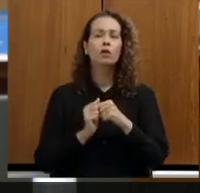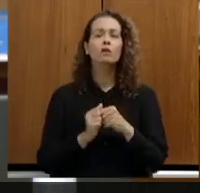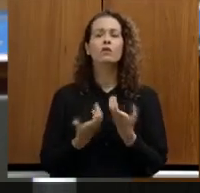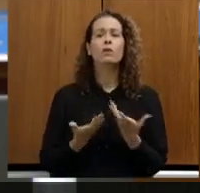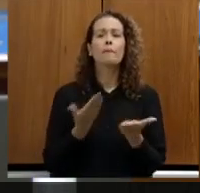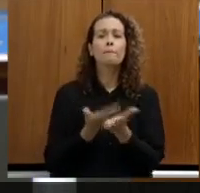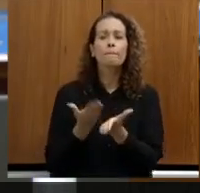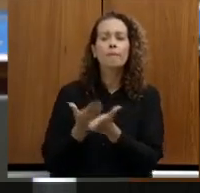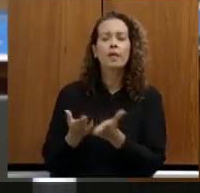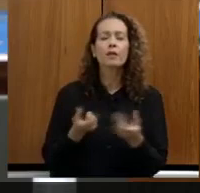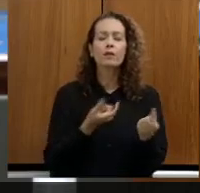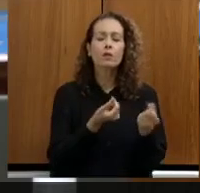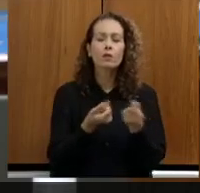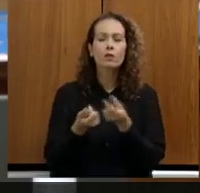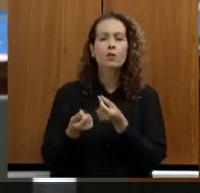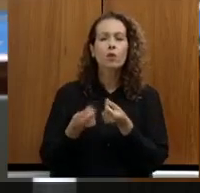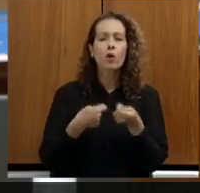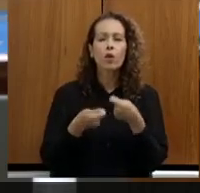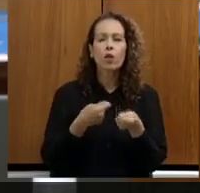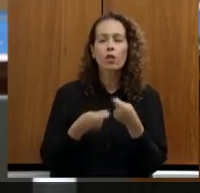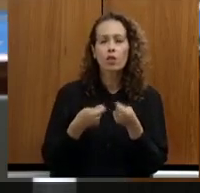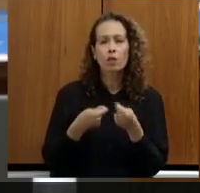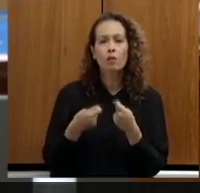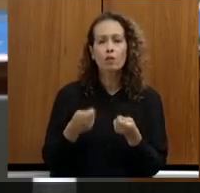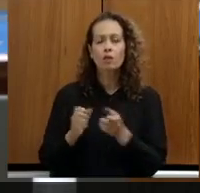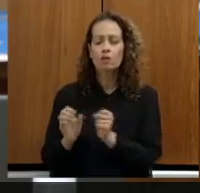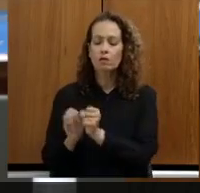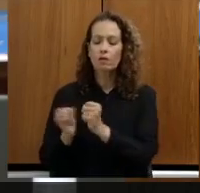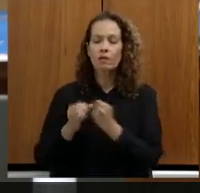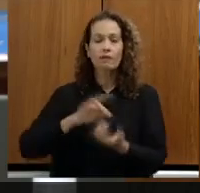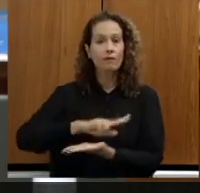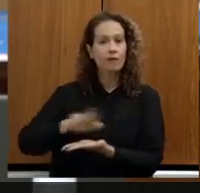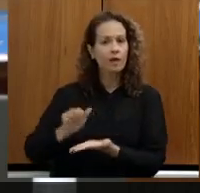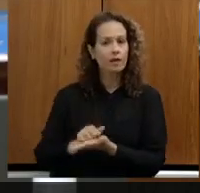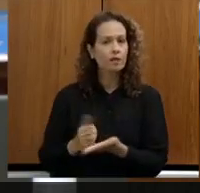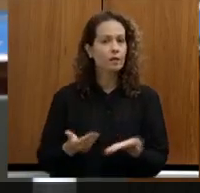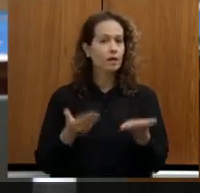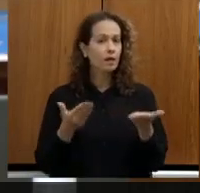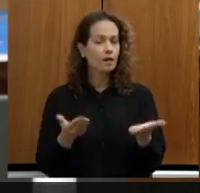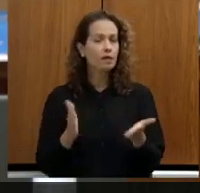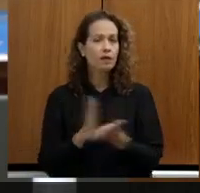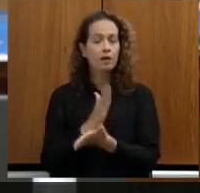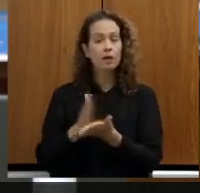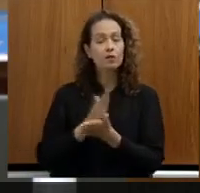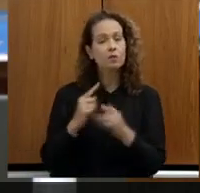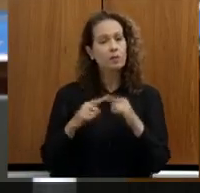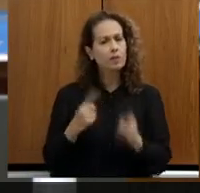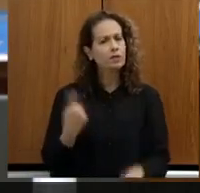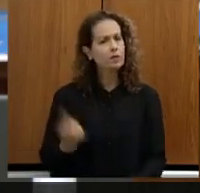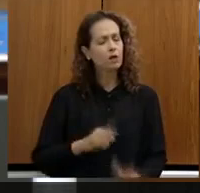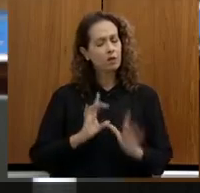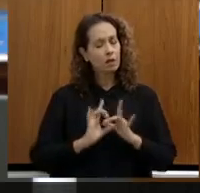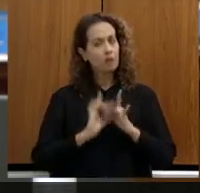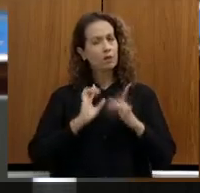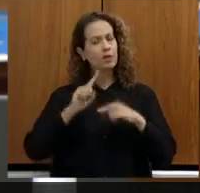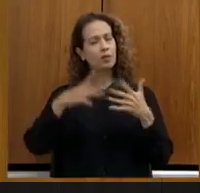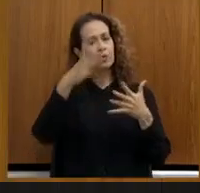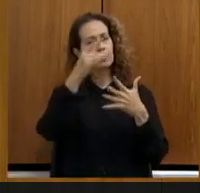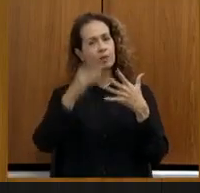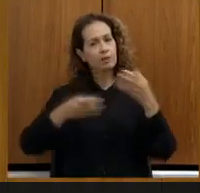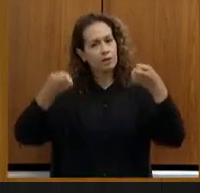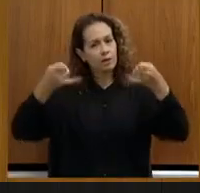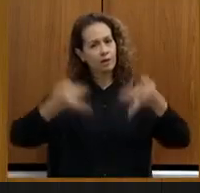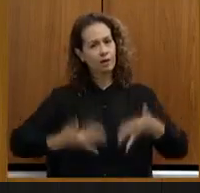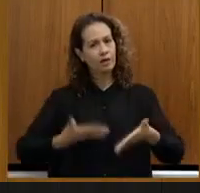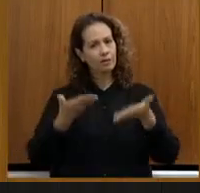perdas econômicas muito significativas para vários municípios. Então, essas são algumas, deputada, mas ficamos à disposição para depois detalhar com você.